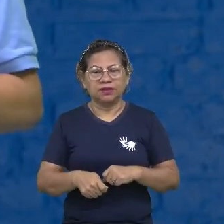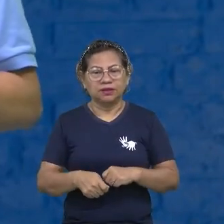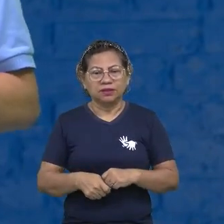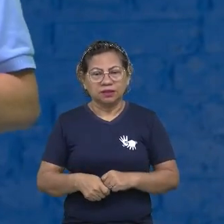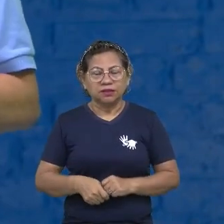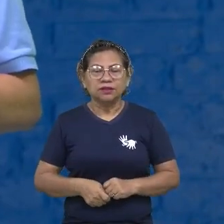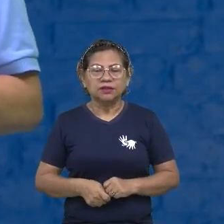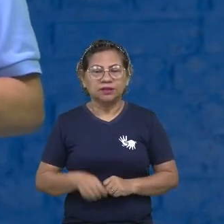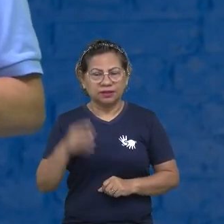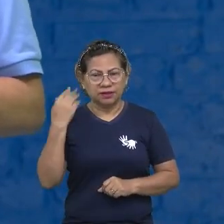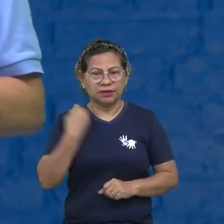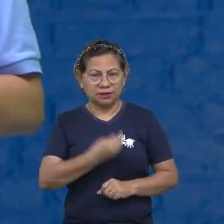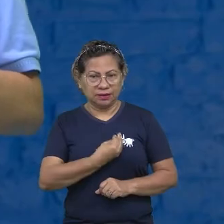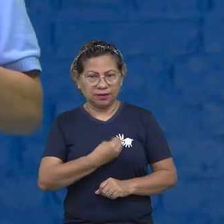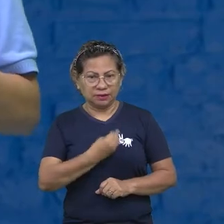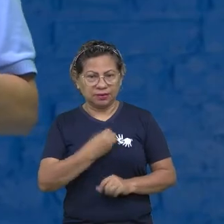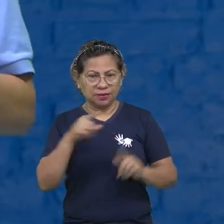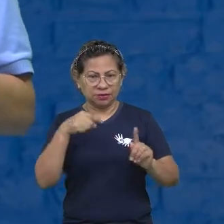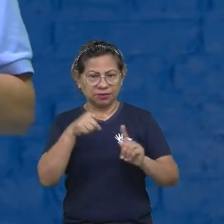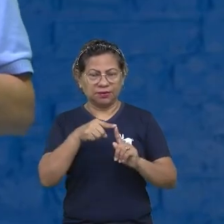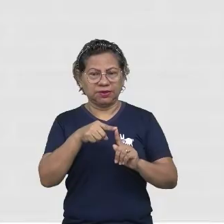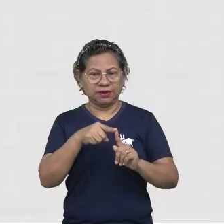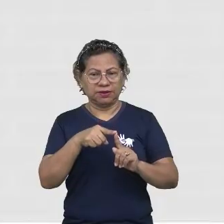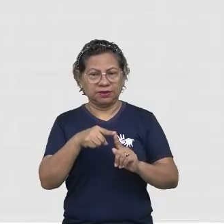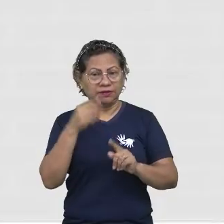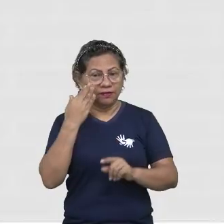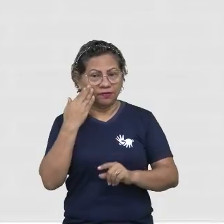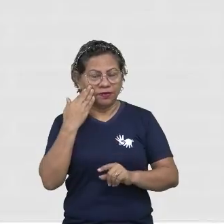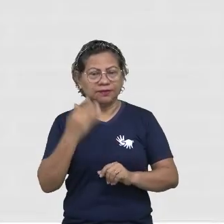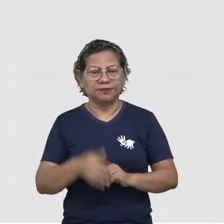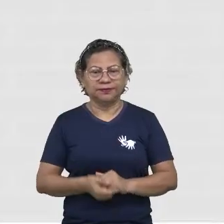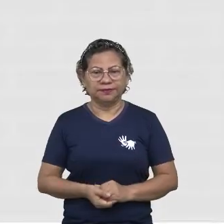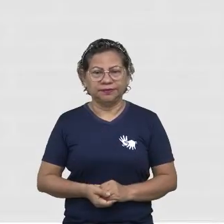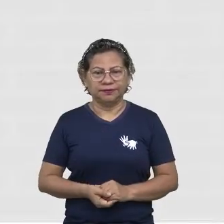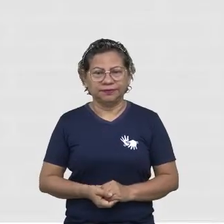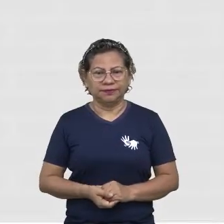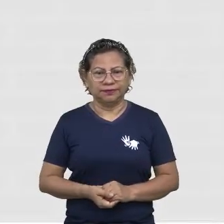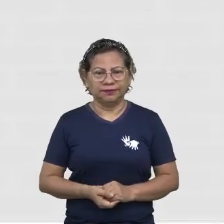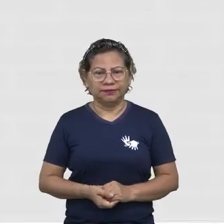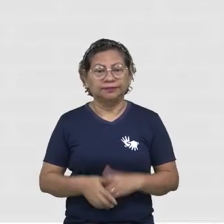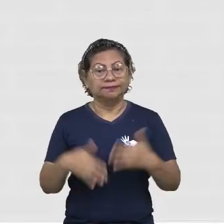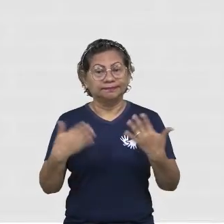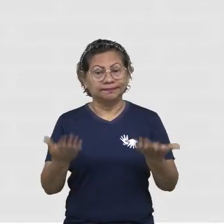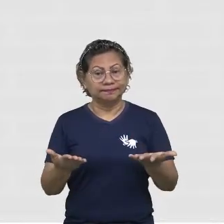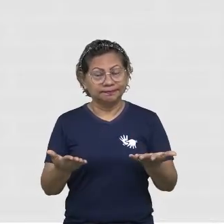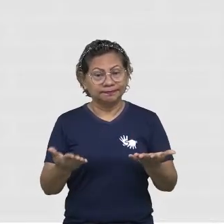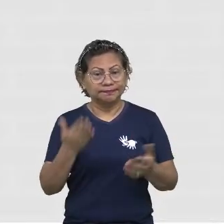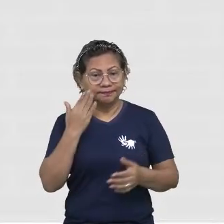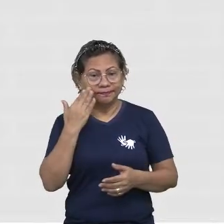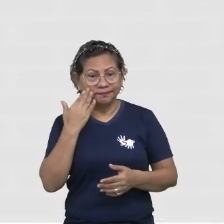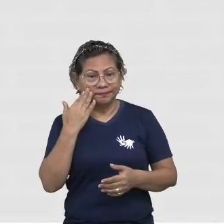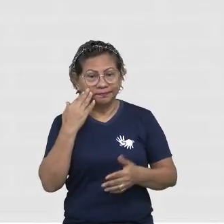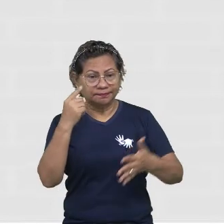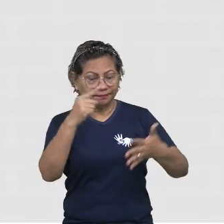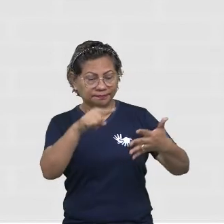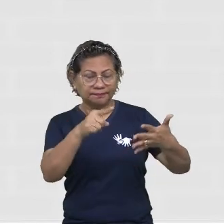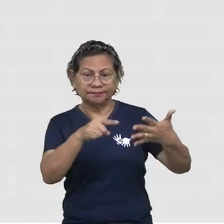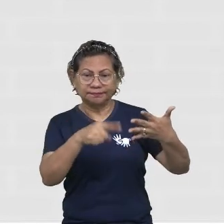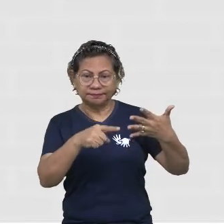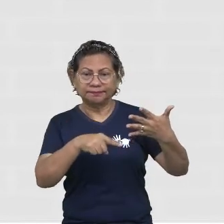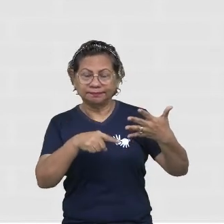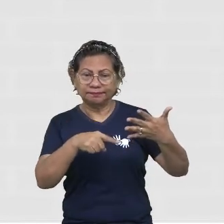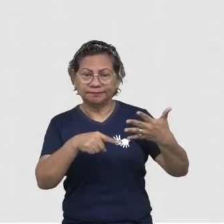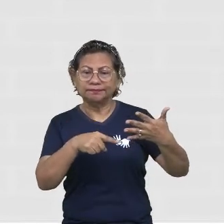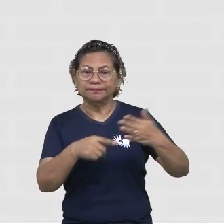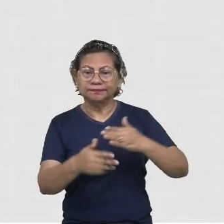definir o seu projeto de vida. Vamos ver essas perguntas? Vamos lá? Então, quais são essas perguntas que vão te ajudar